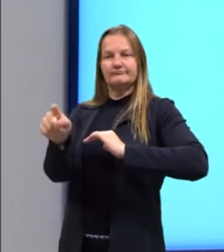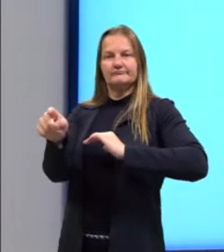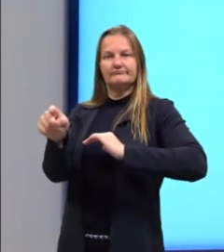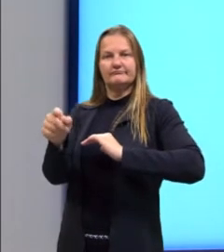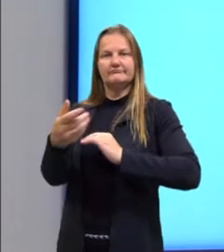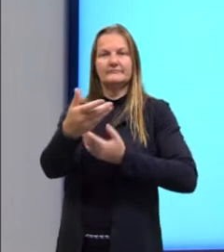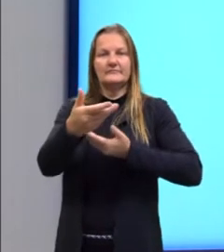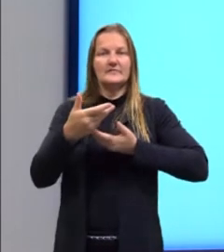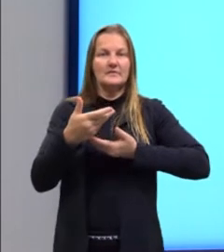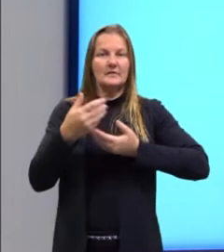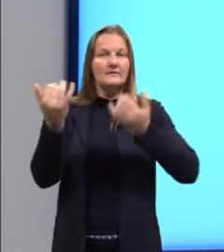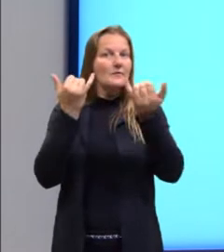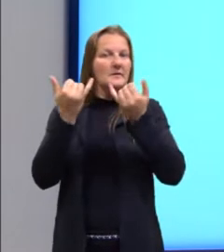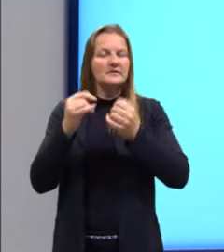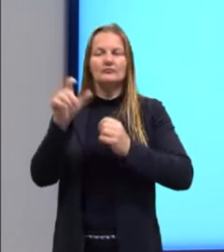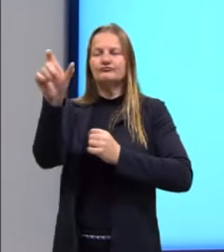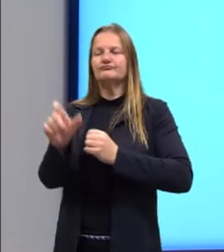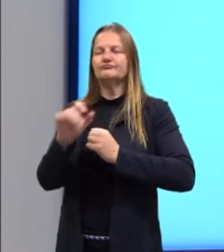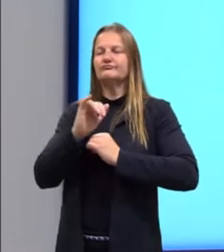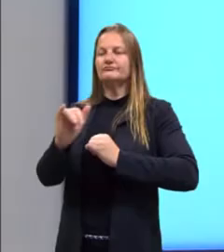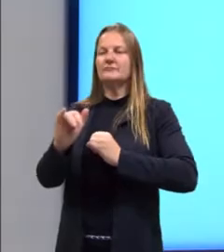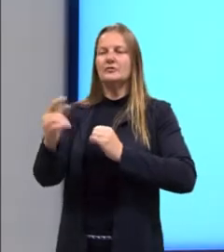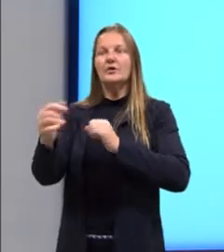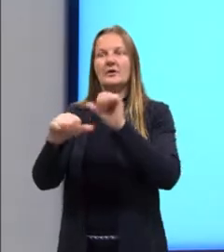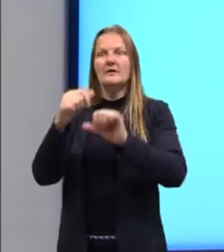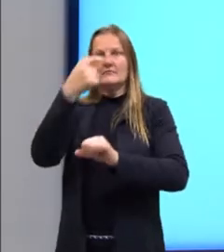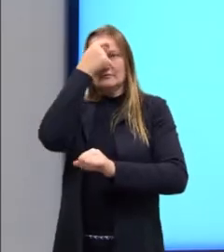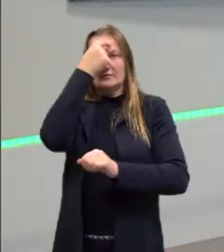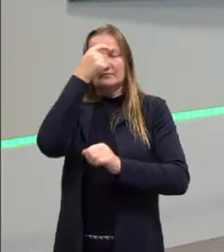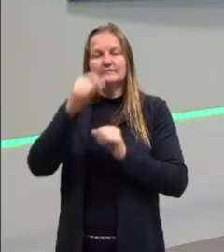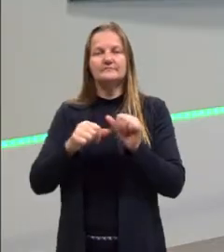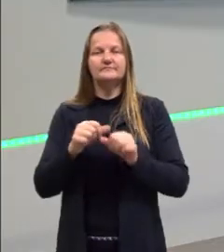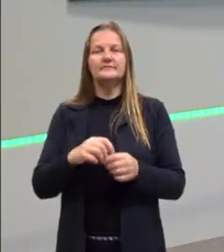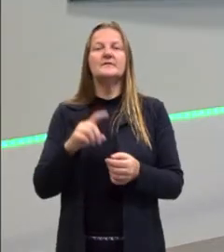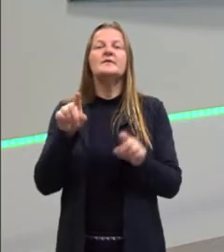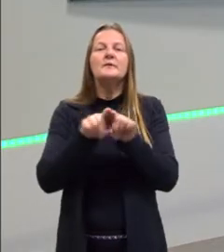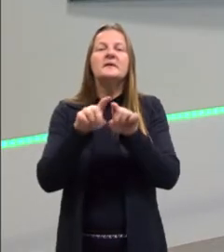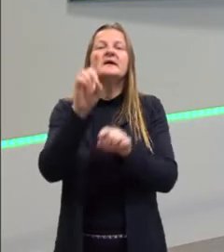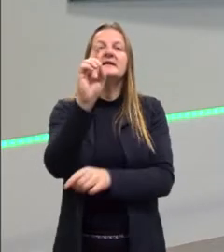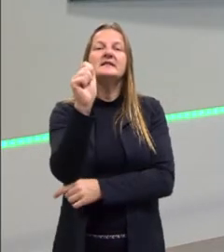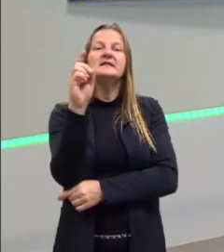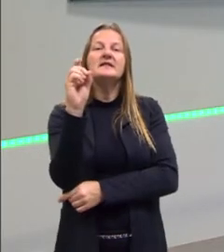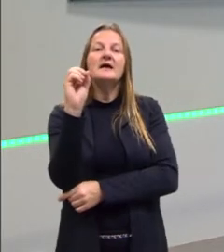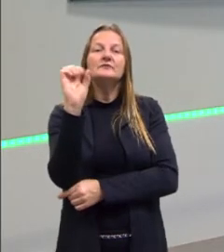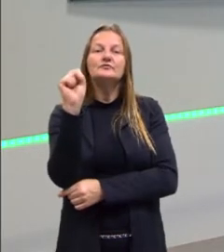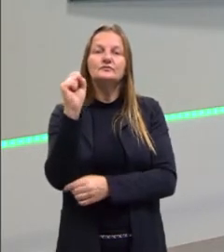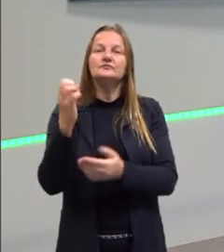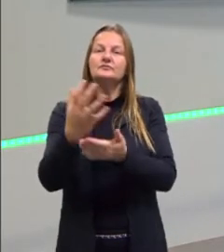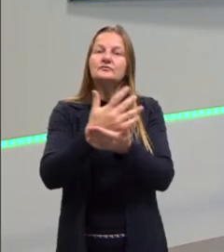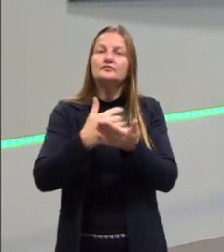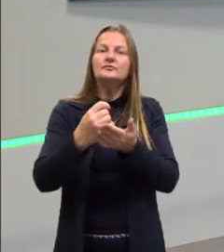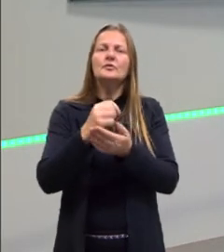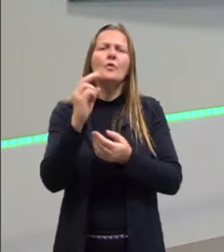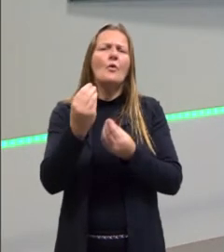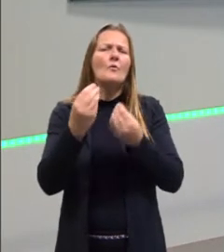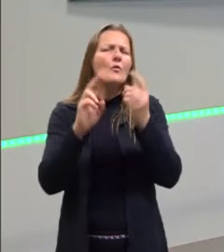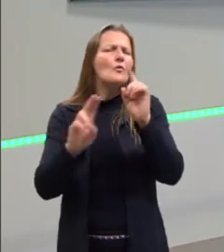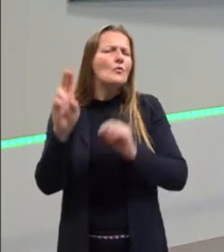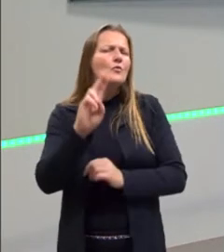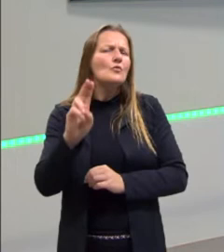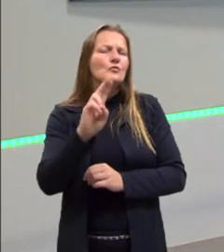receptor. Certo? E um dado muito importante é o uso do modo verbal